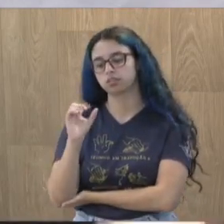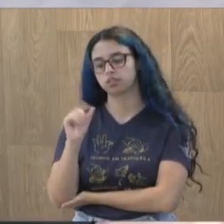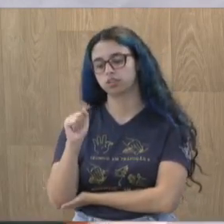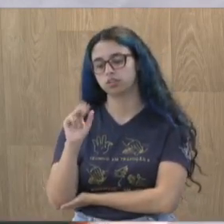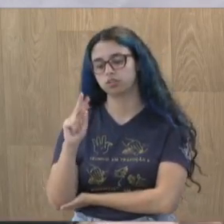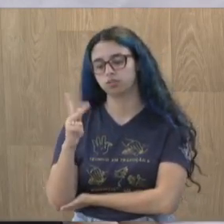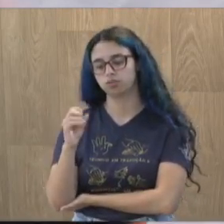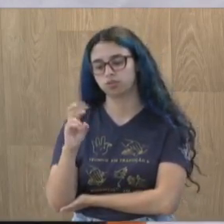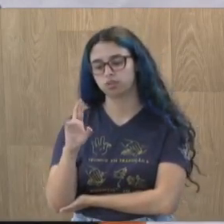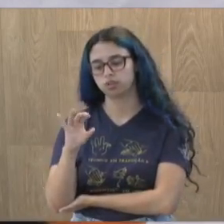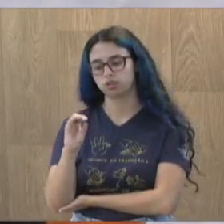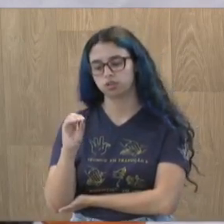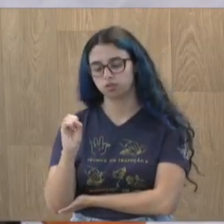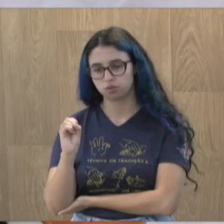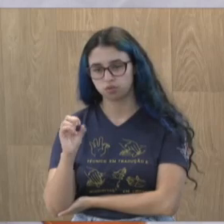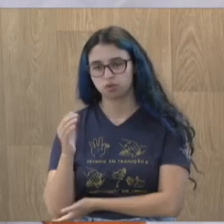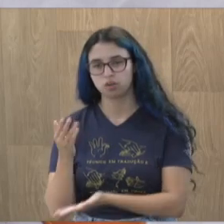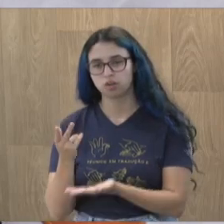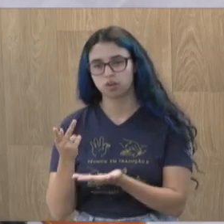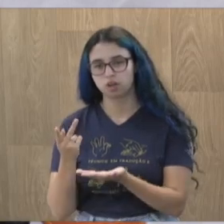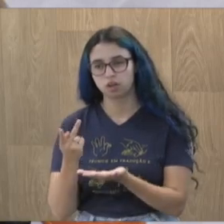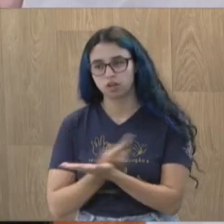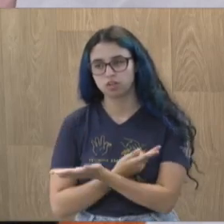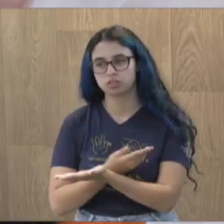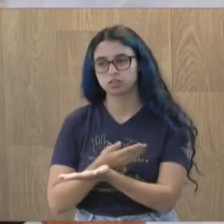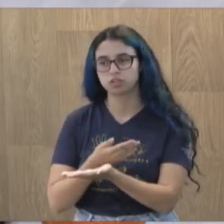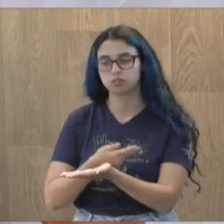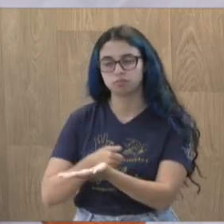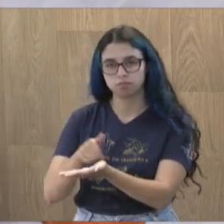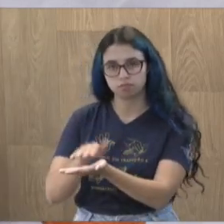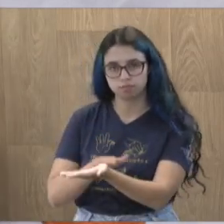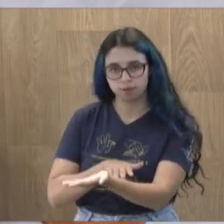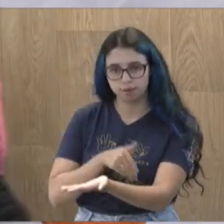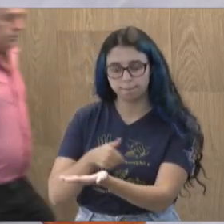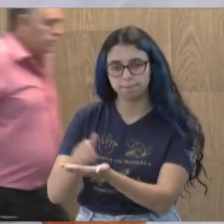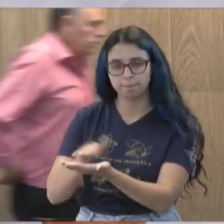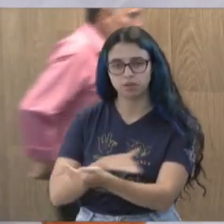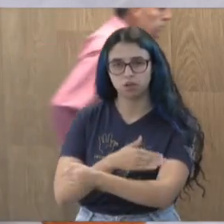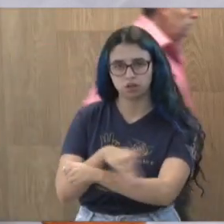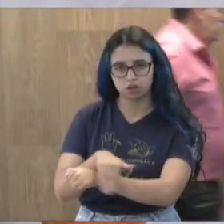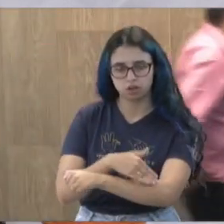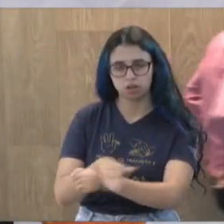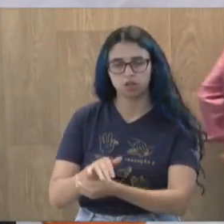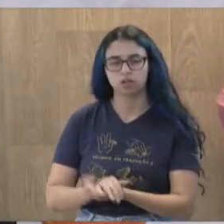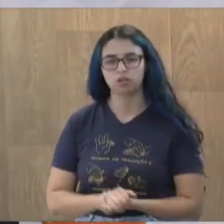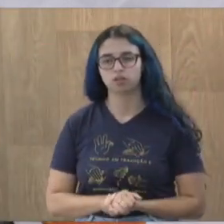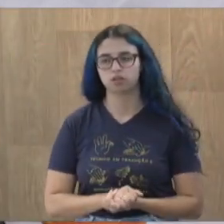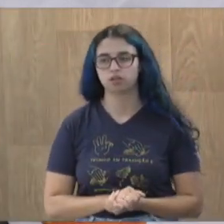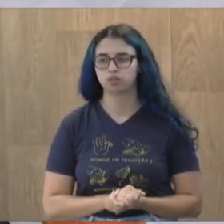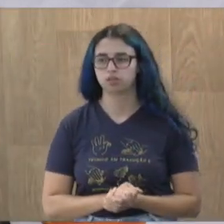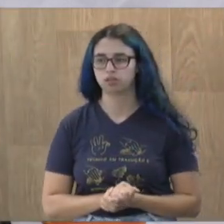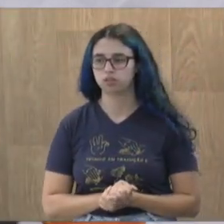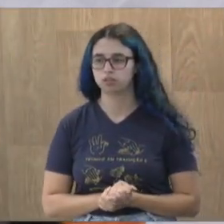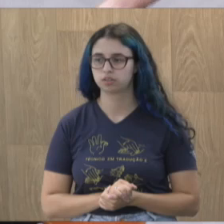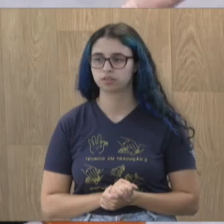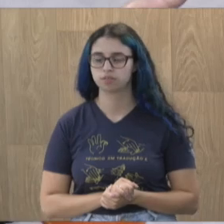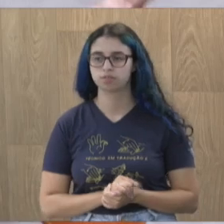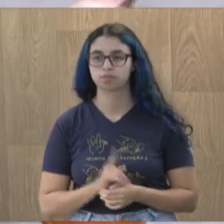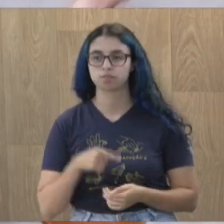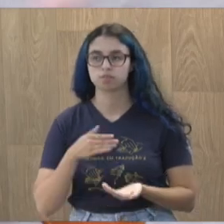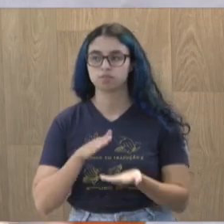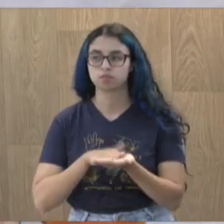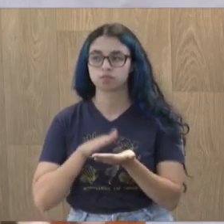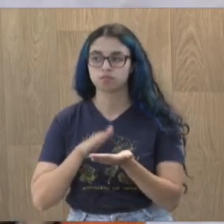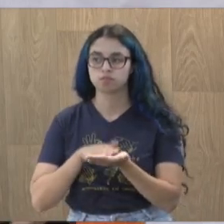foi feito uns dias após, lá da rua José de Lencar, e também a gente está cobrando a pintura estratigráfica para que ela possa ser feita, até